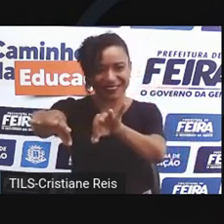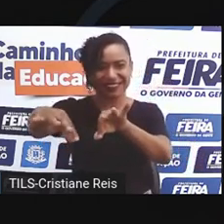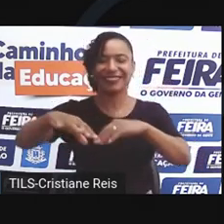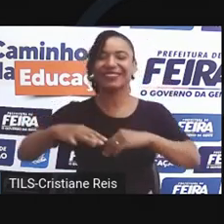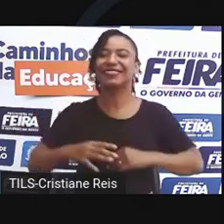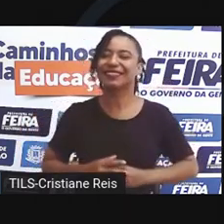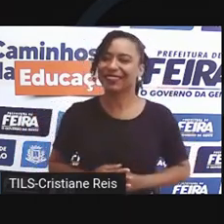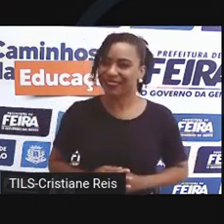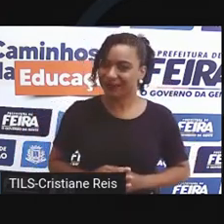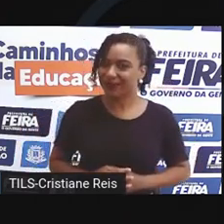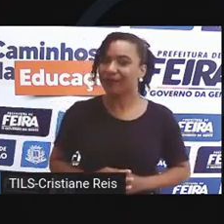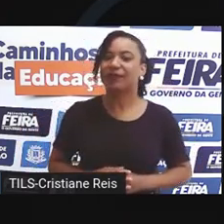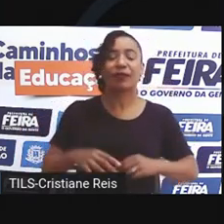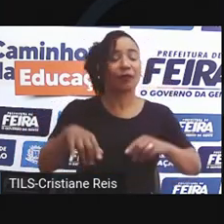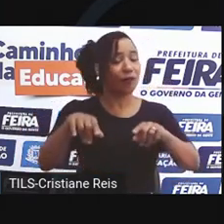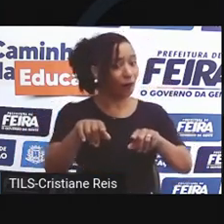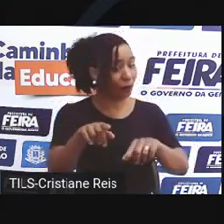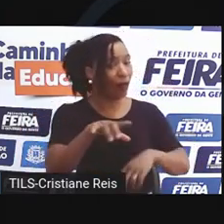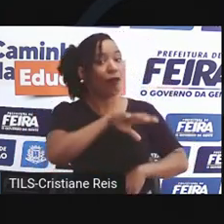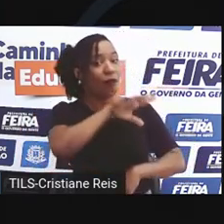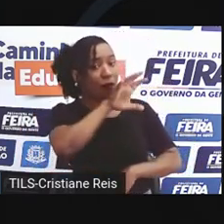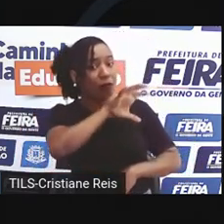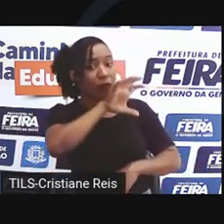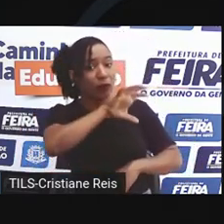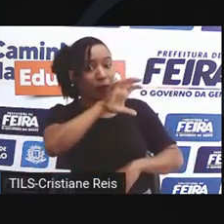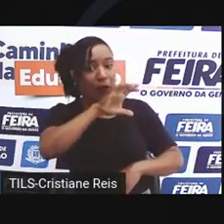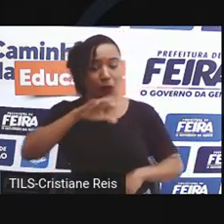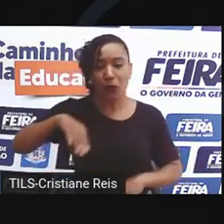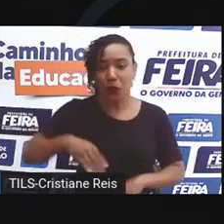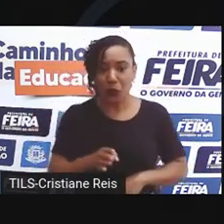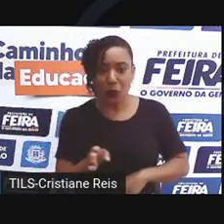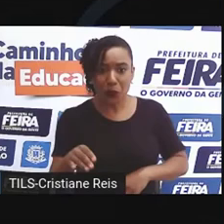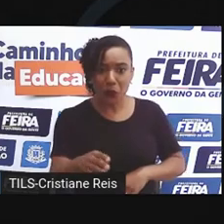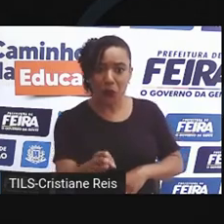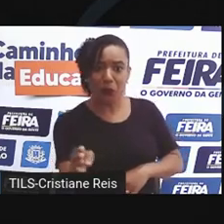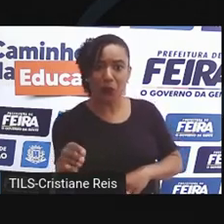E também para a sobrevivência dos animais.